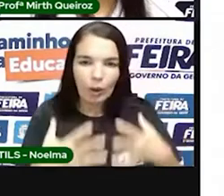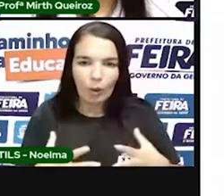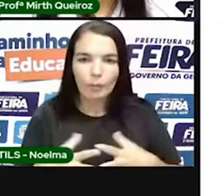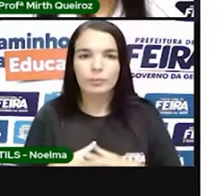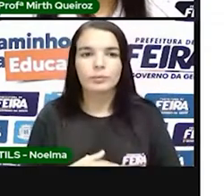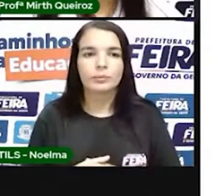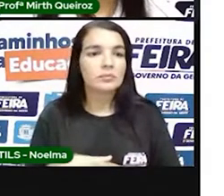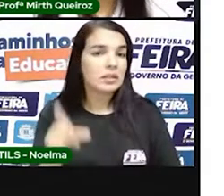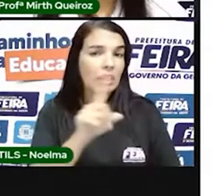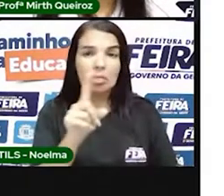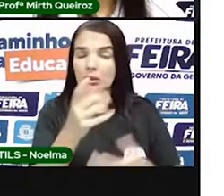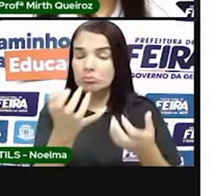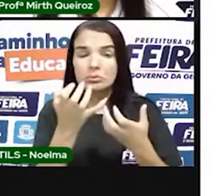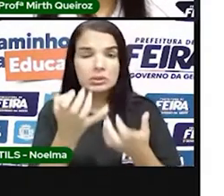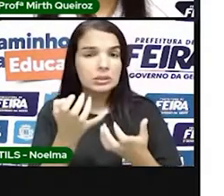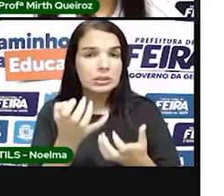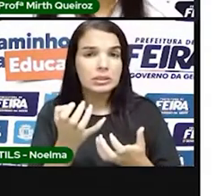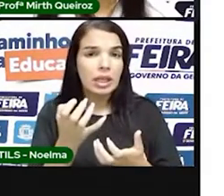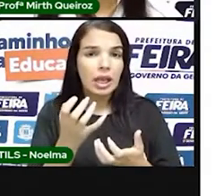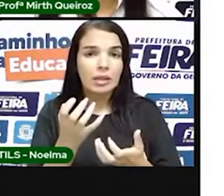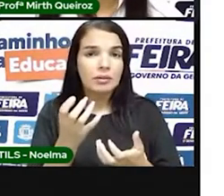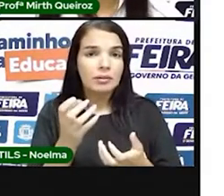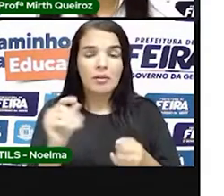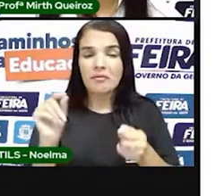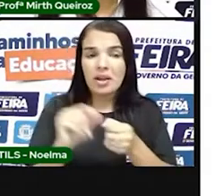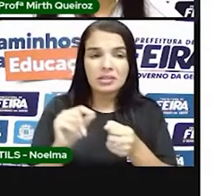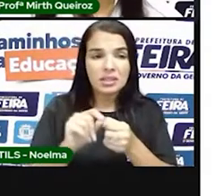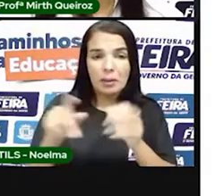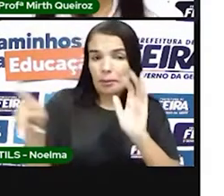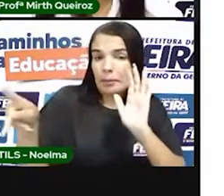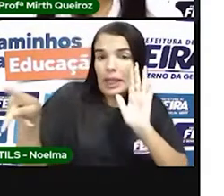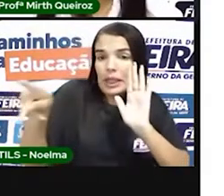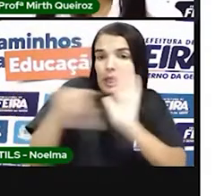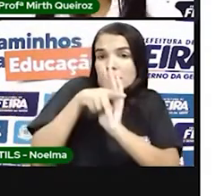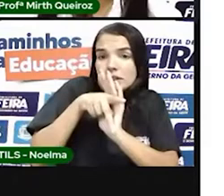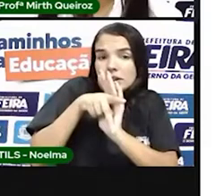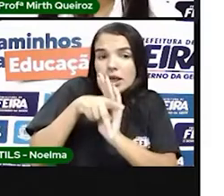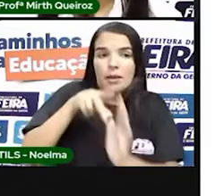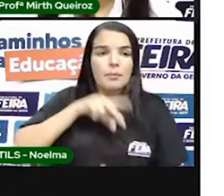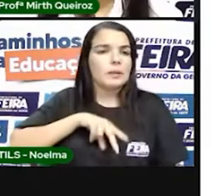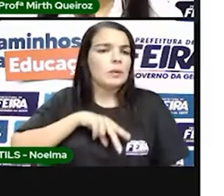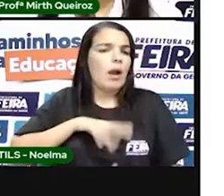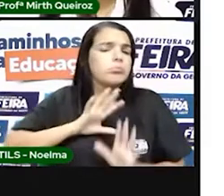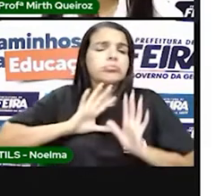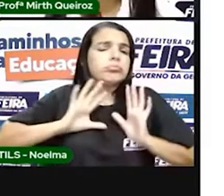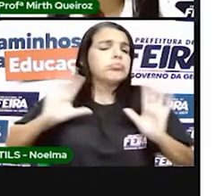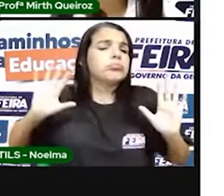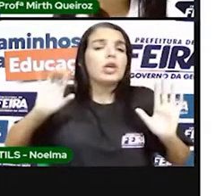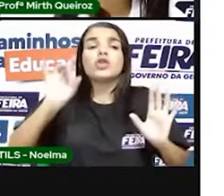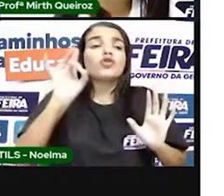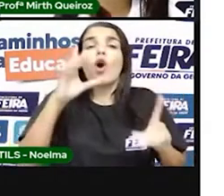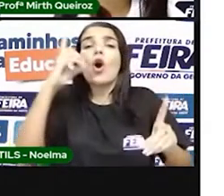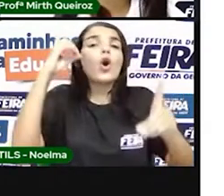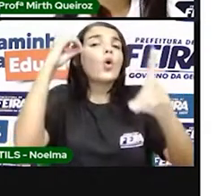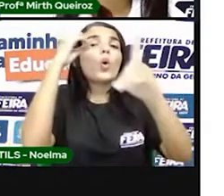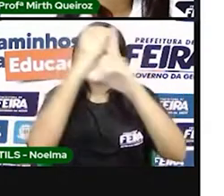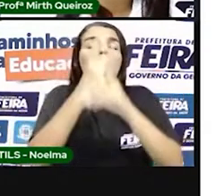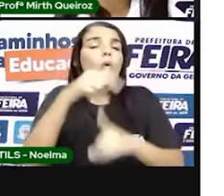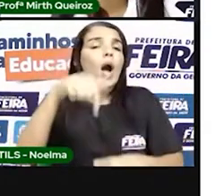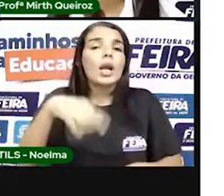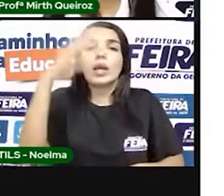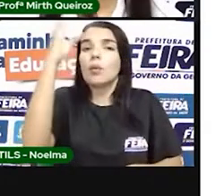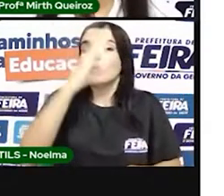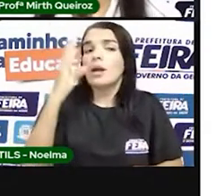Eles não quiseram colonizar o Brasil no momento. Eles queriam continuar procurando essas